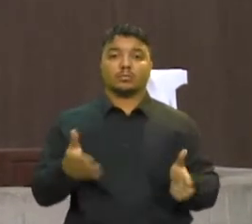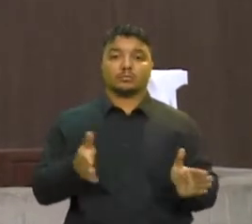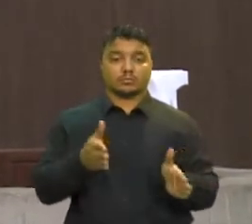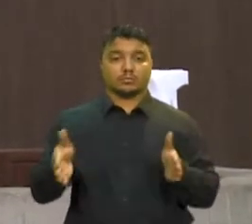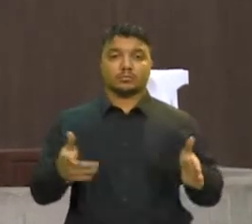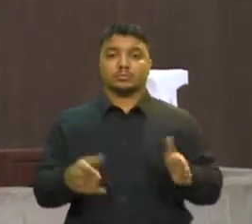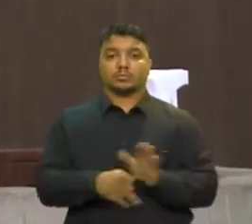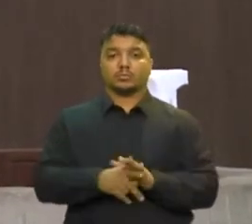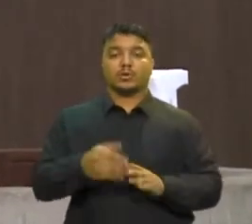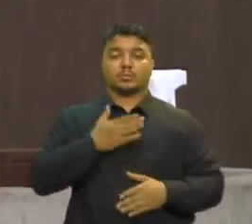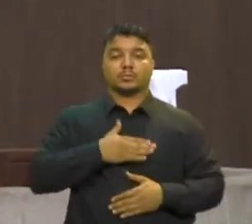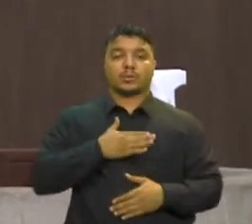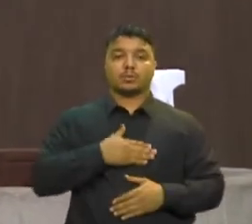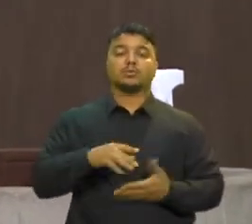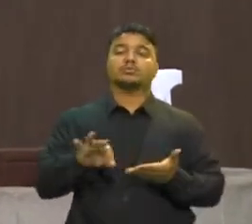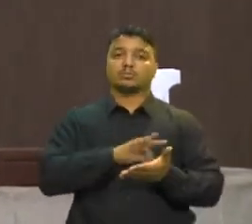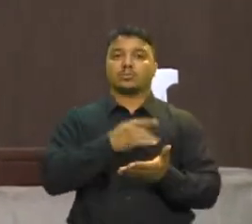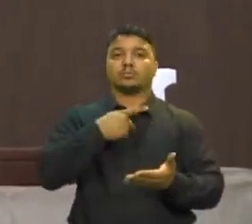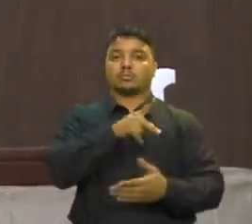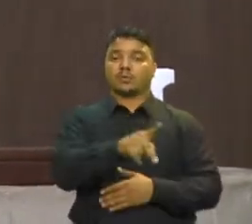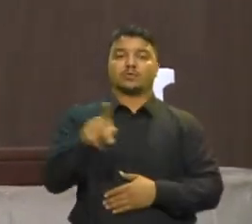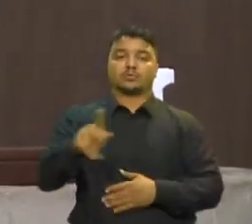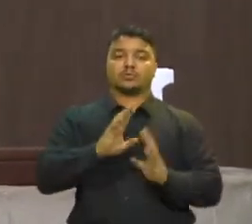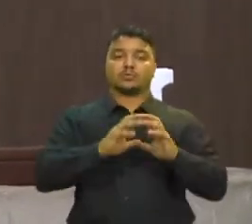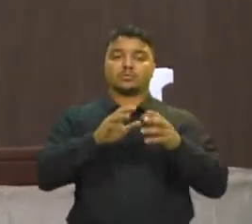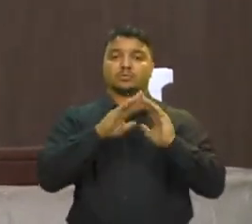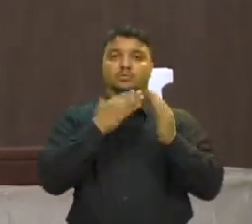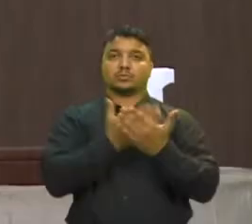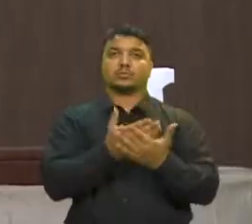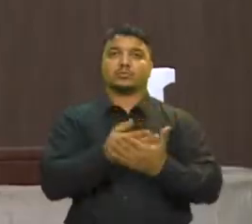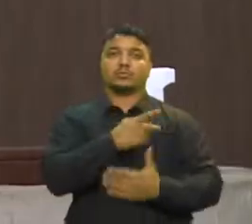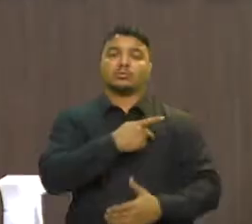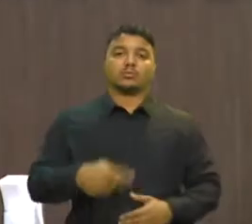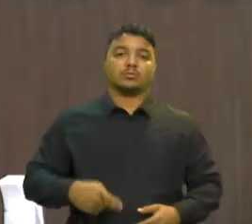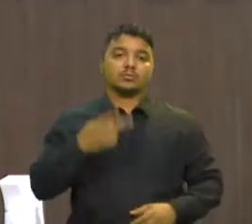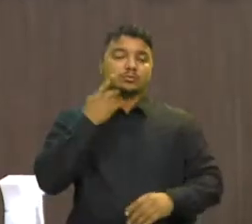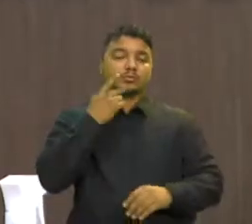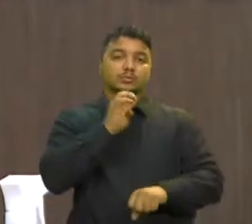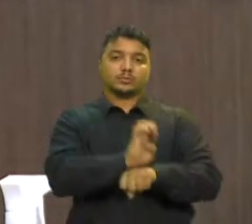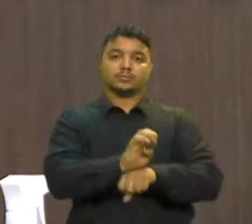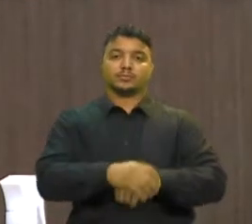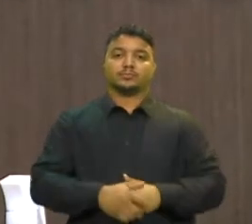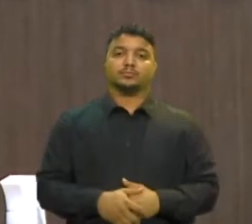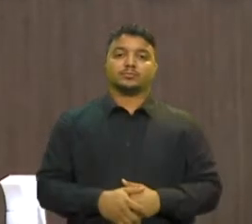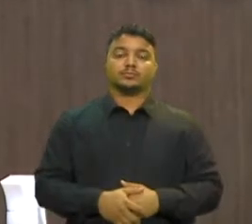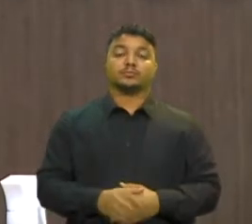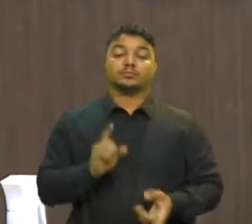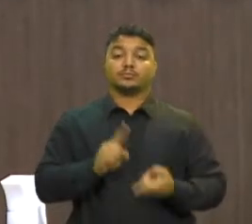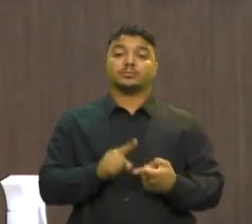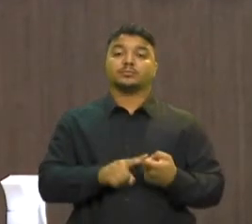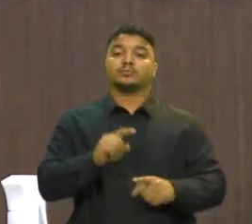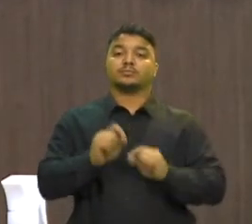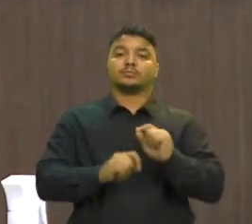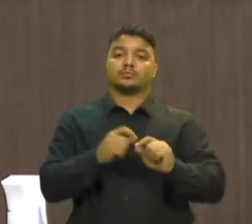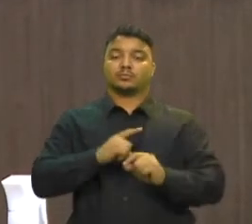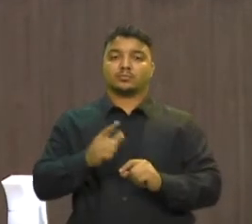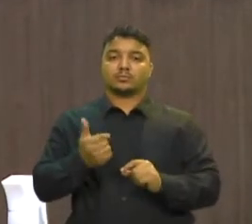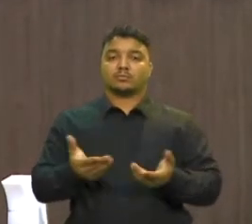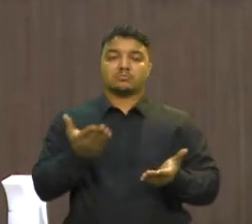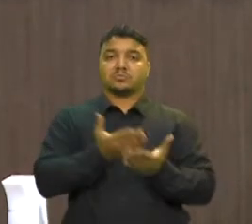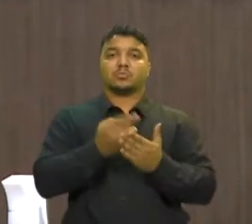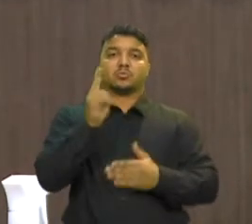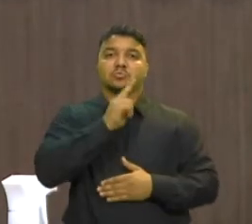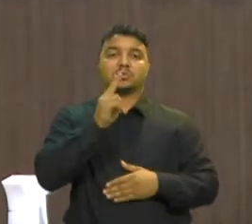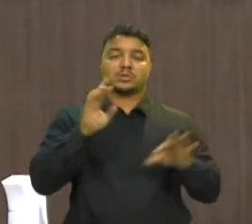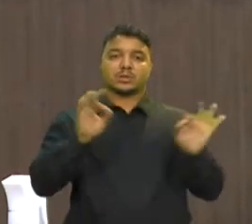contratos temporários de professores das escolas da rede pública estadual de ensino Também começaram a tramitar, sem pedido de urgência